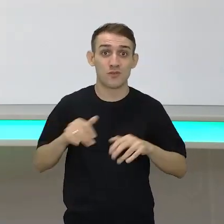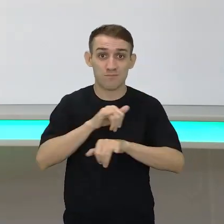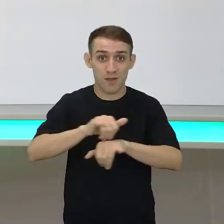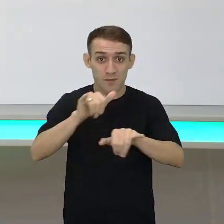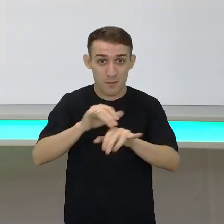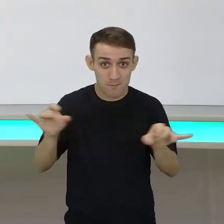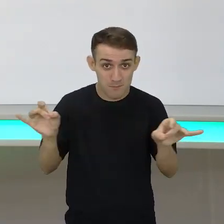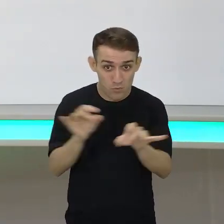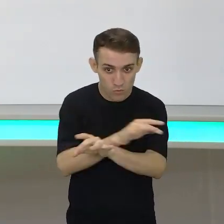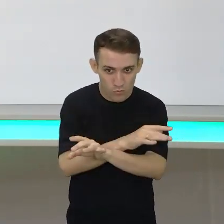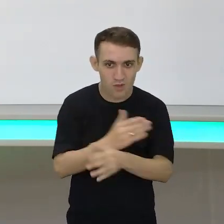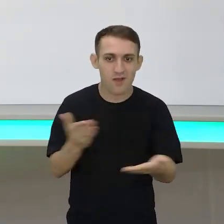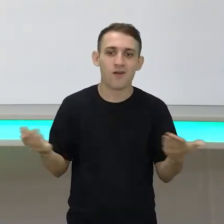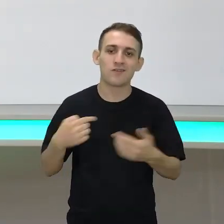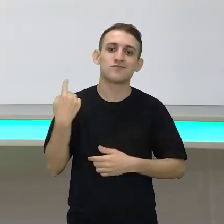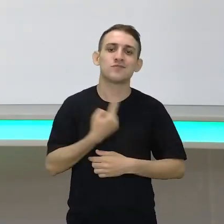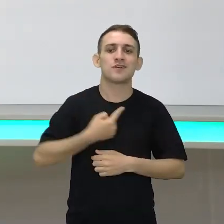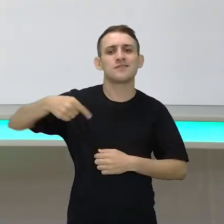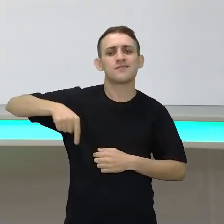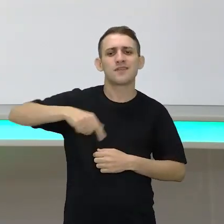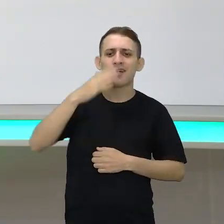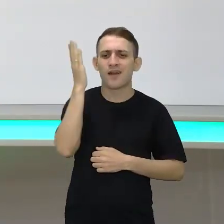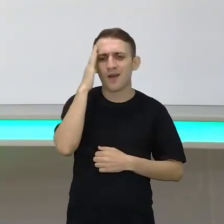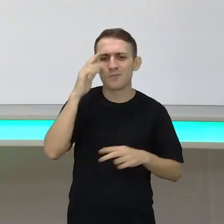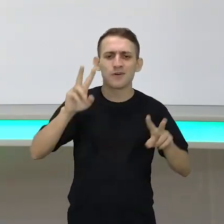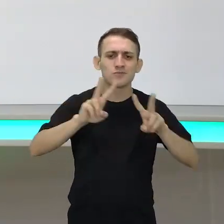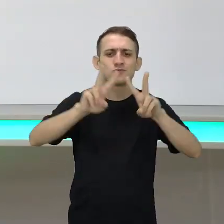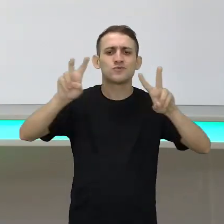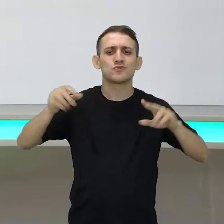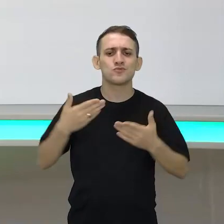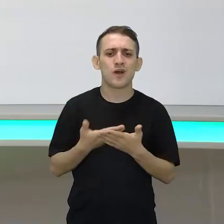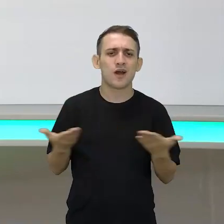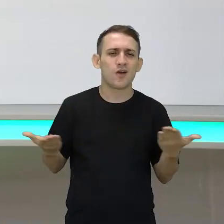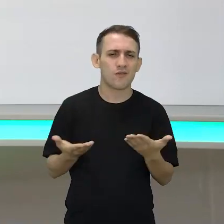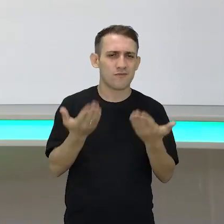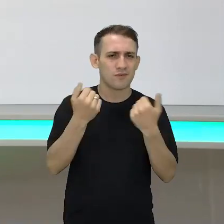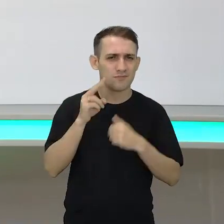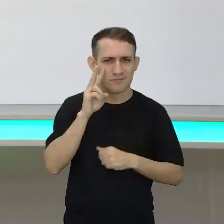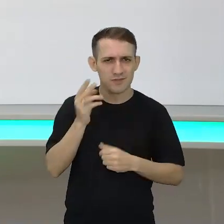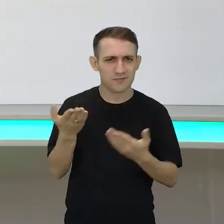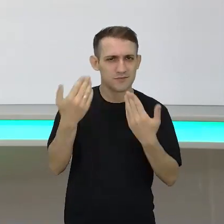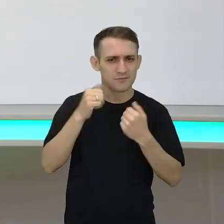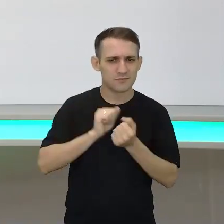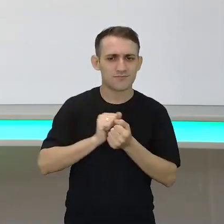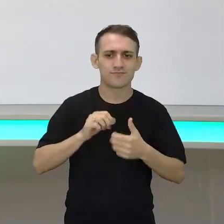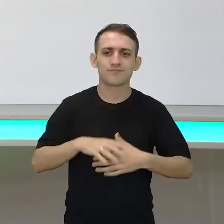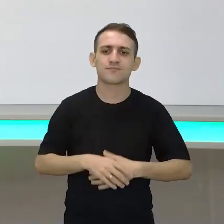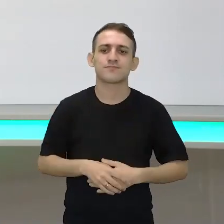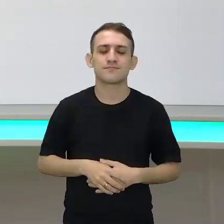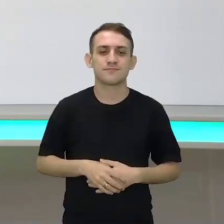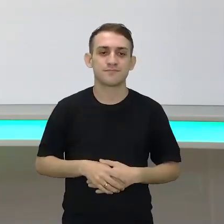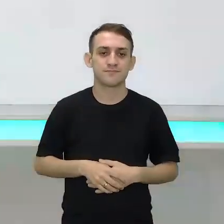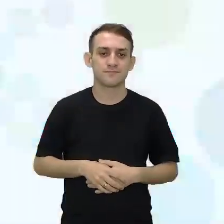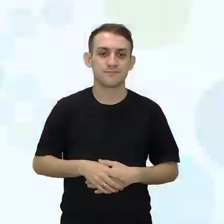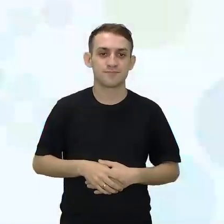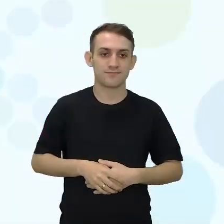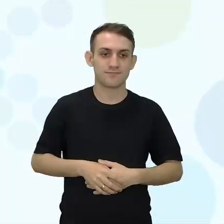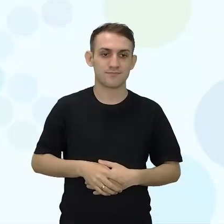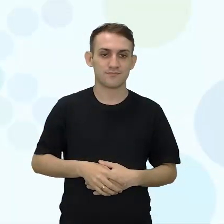dados. Então, vamos lá para saber qual é tema, o título da aula de hoje? Então, vamos lá, vamos comigo, vamos na tela. Olha só.